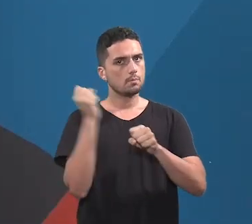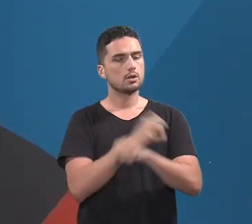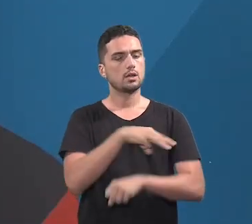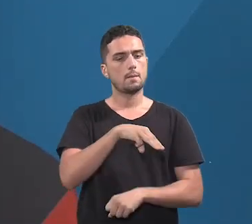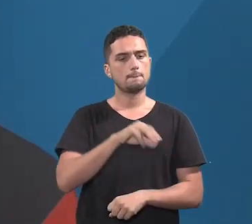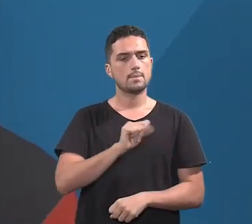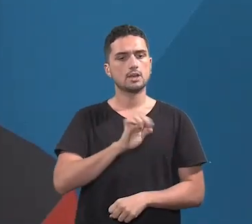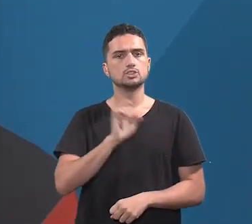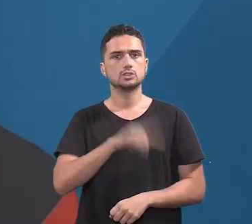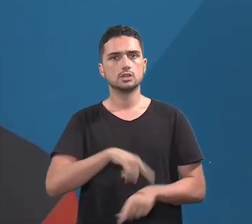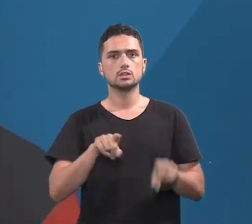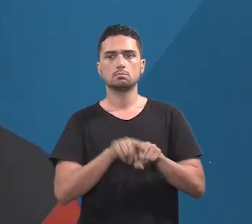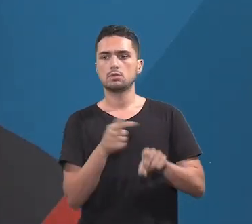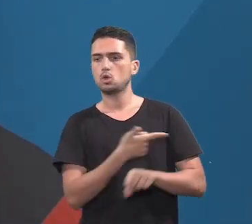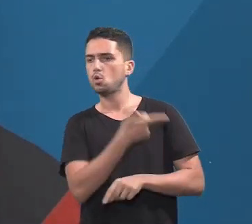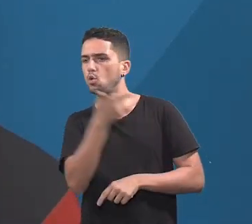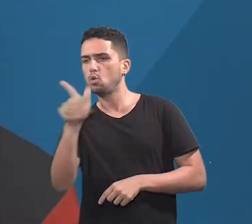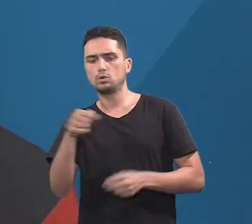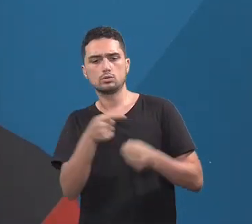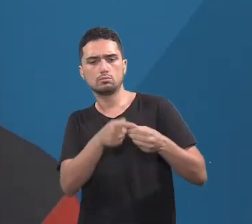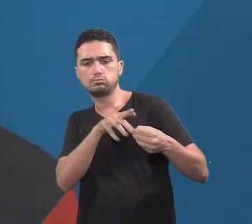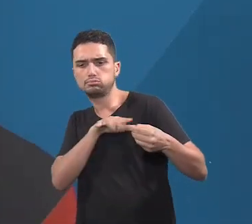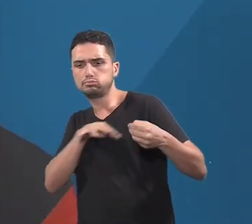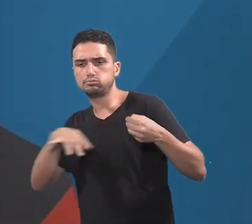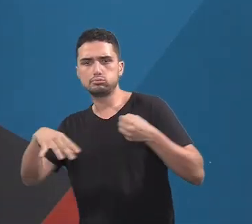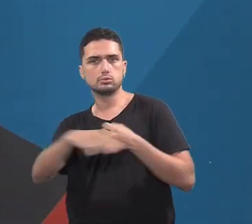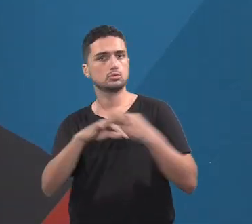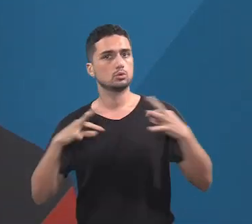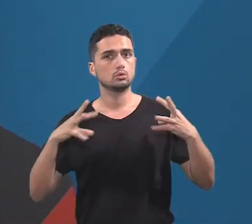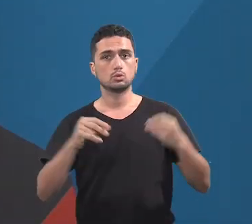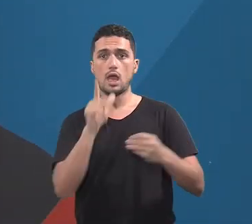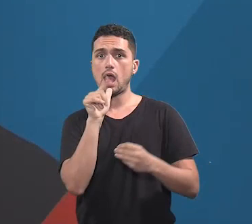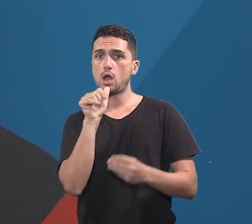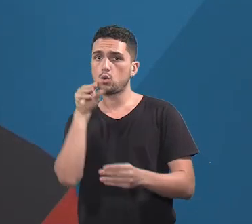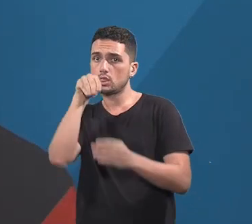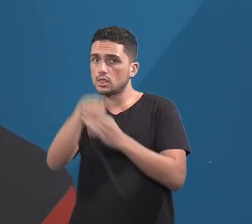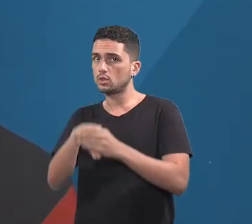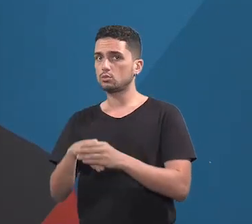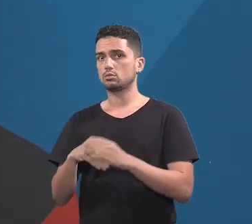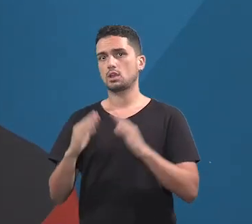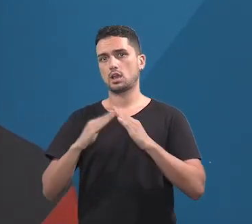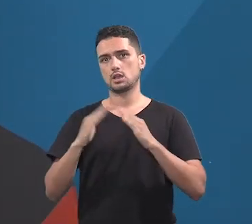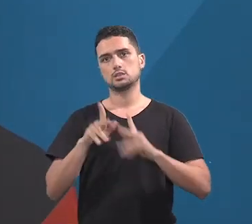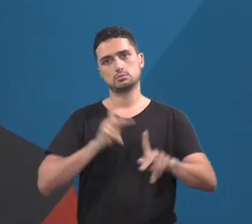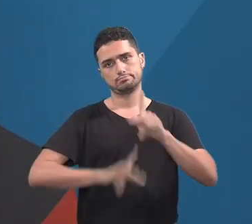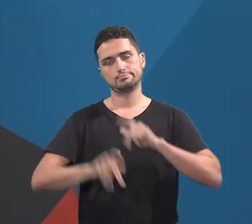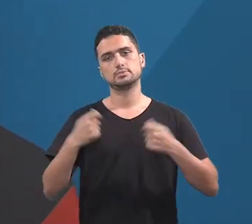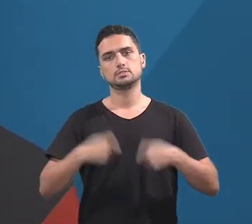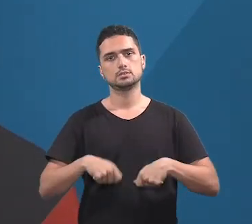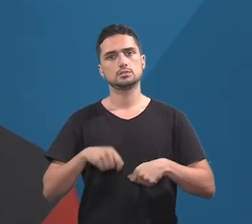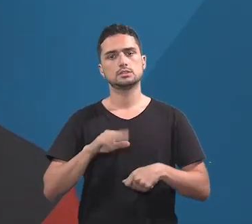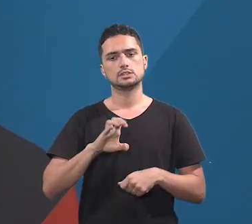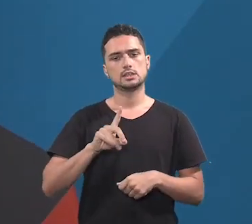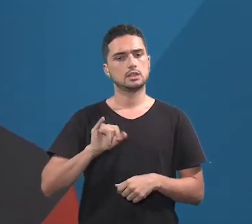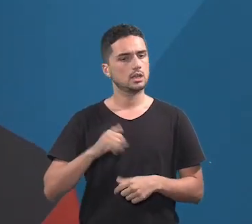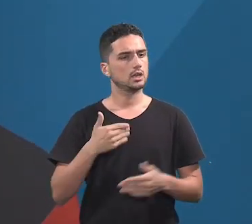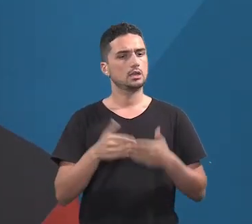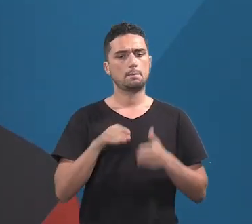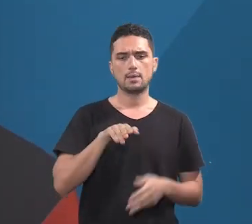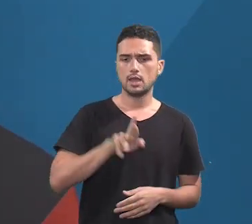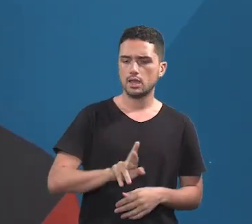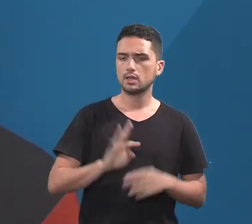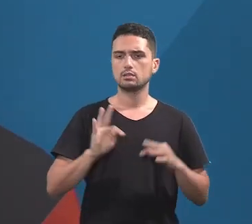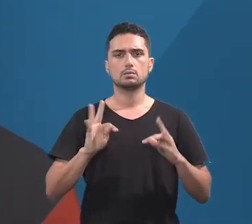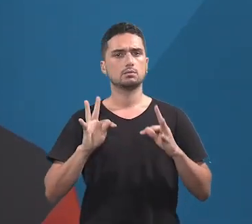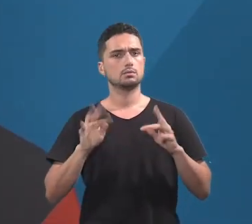partir para outros municípios também, porque a gente precisa levar água para dentro da casa das pessoas. E não só a SEDAI, não só a BR, mas a gente